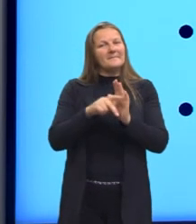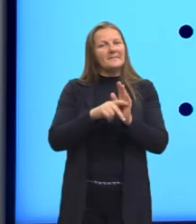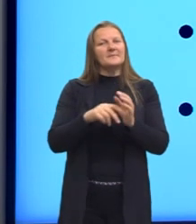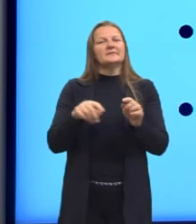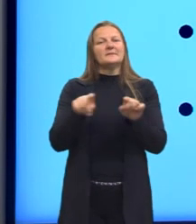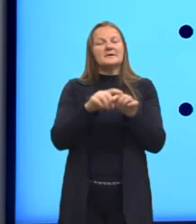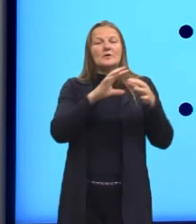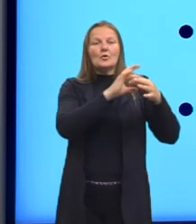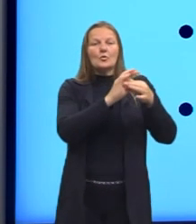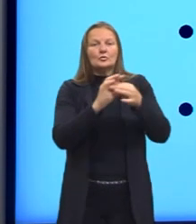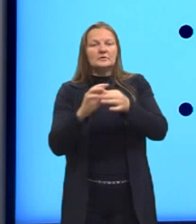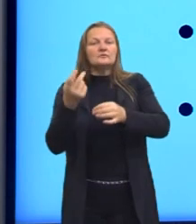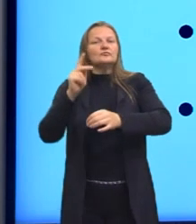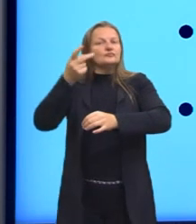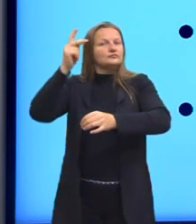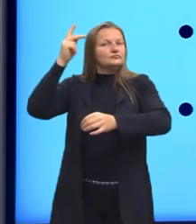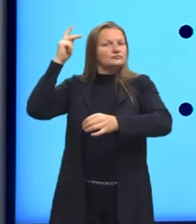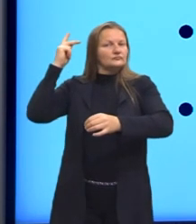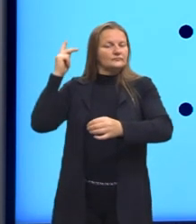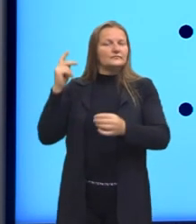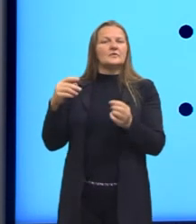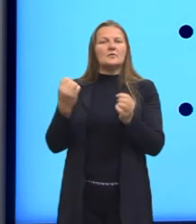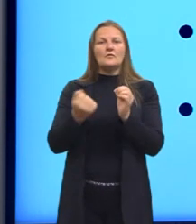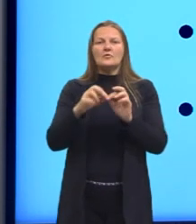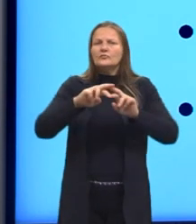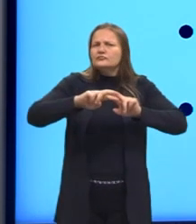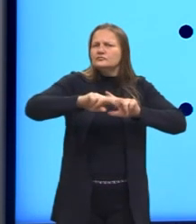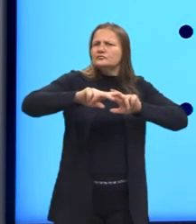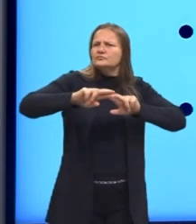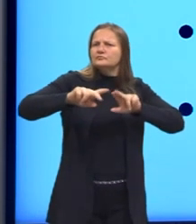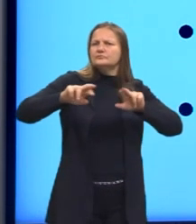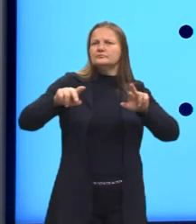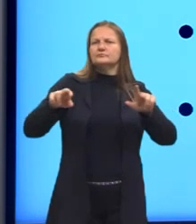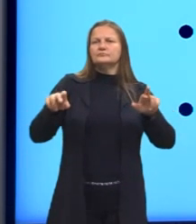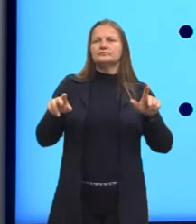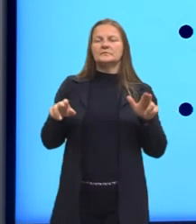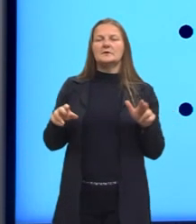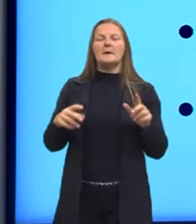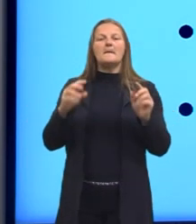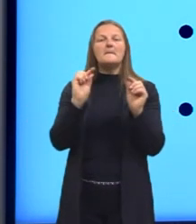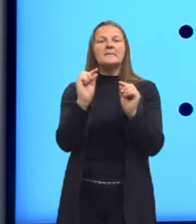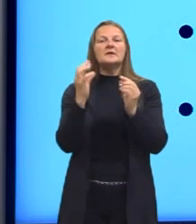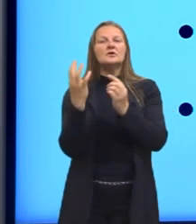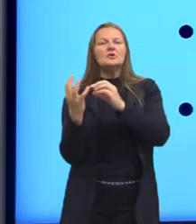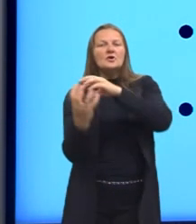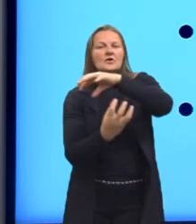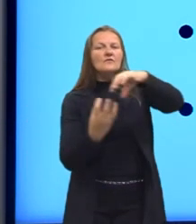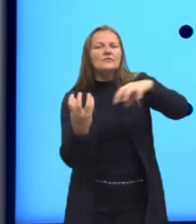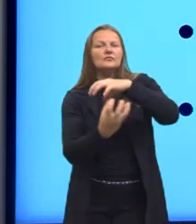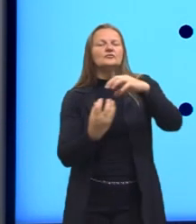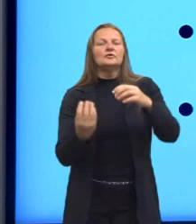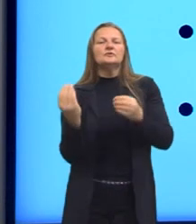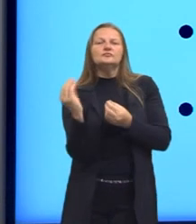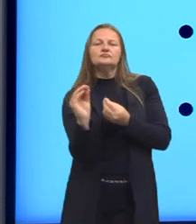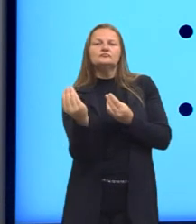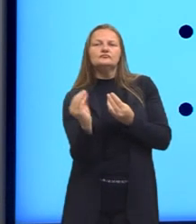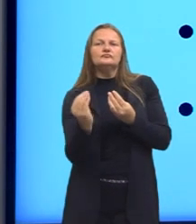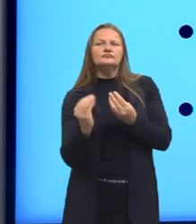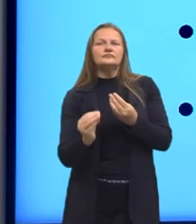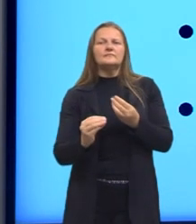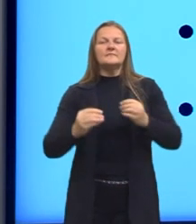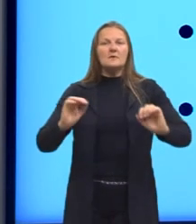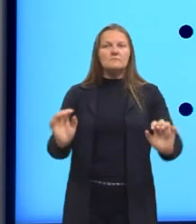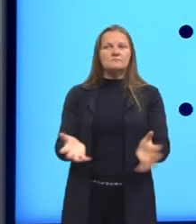histórico bastante diverso também, e com pequenas revoluções, entre aspas, que vão